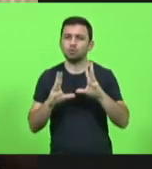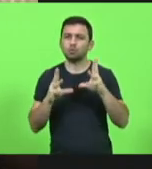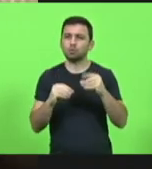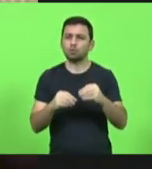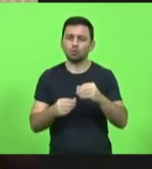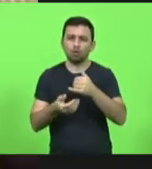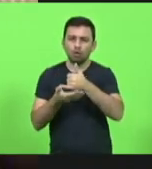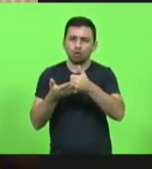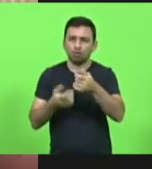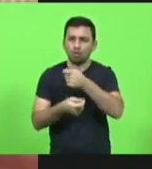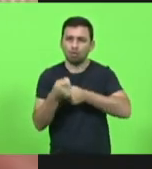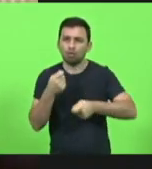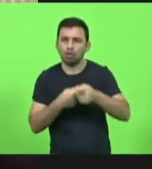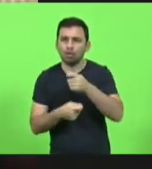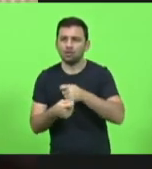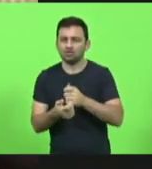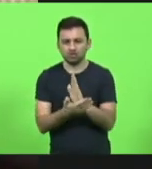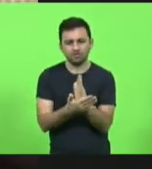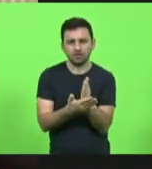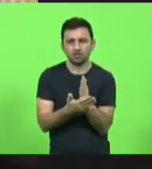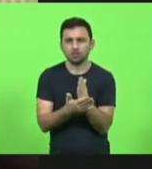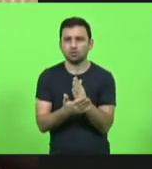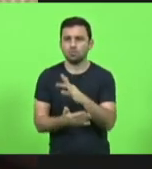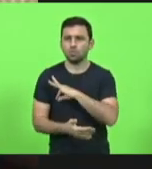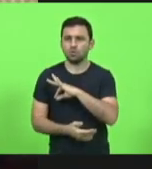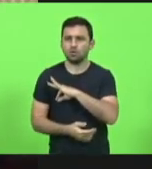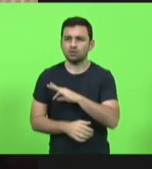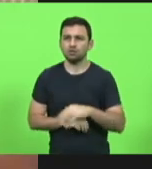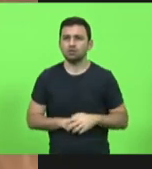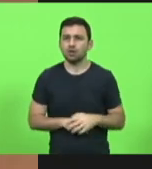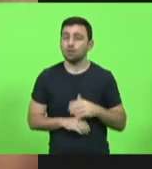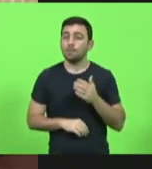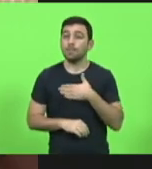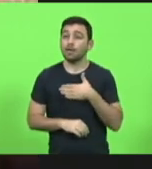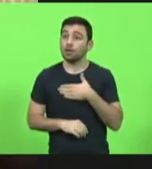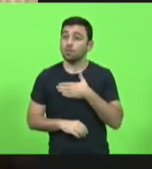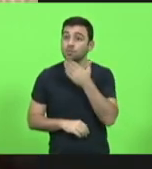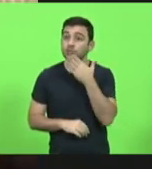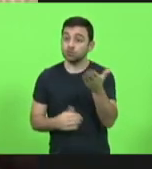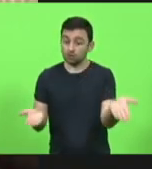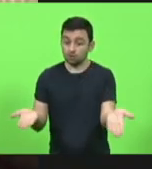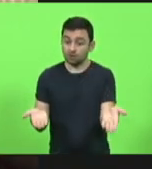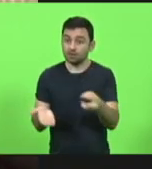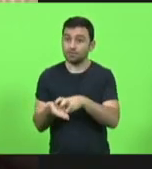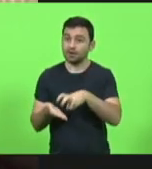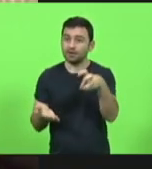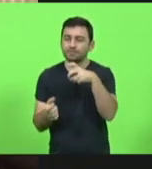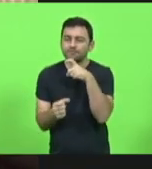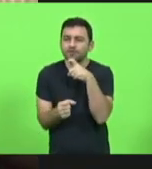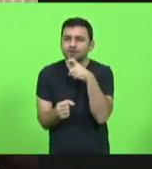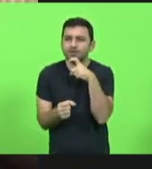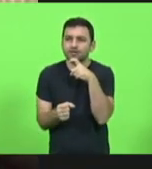dividindo as polícias. Esse é meu pedido desta manhã fria de quinta-feira.